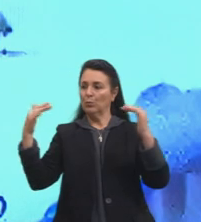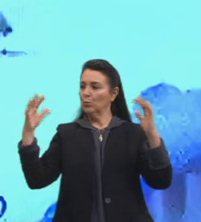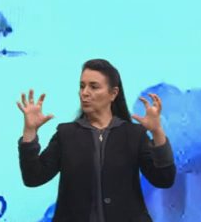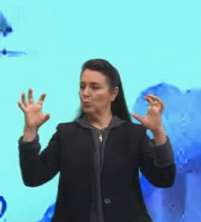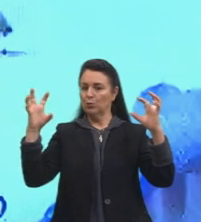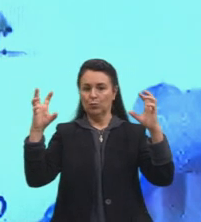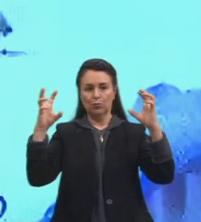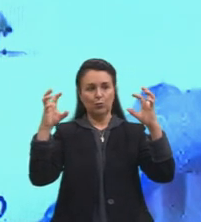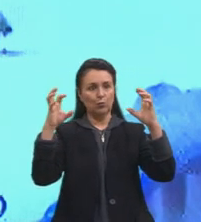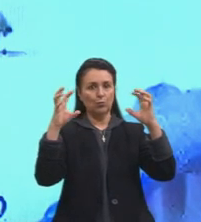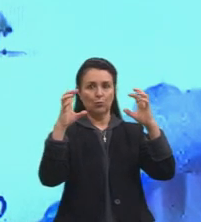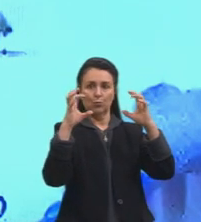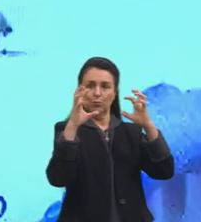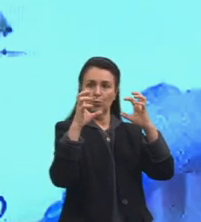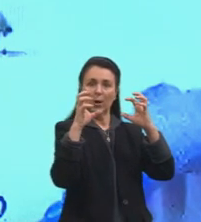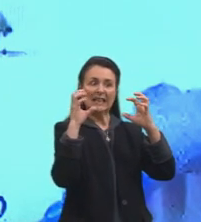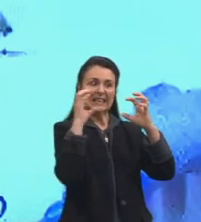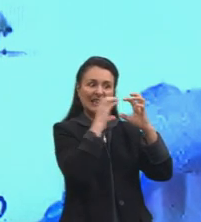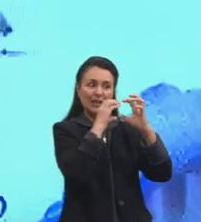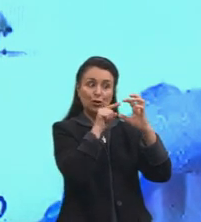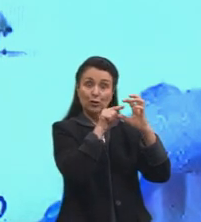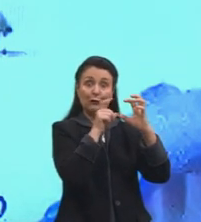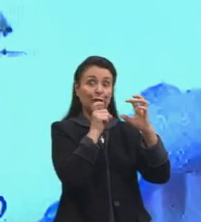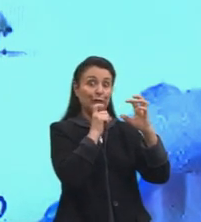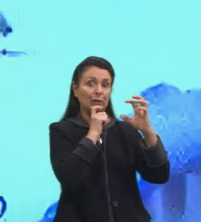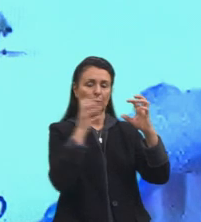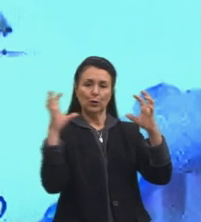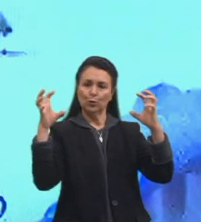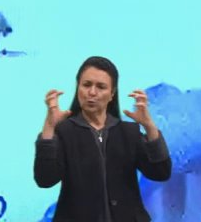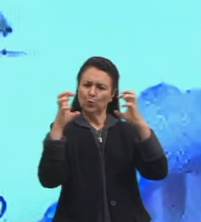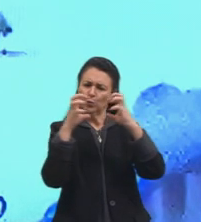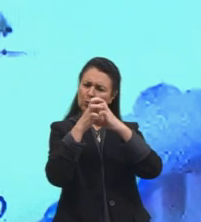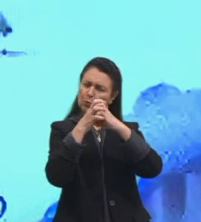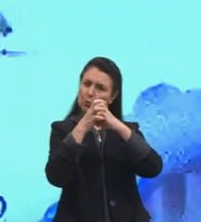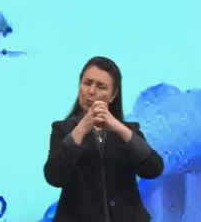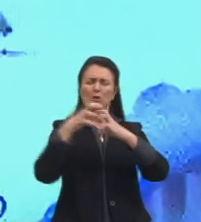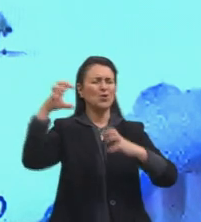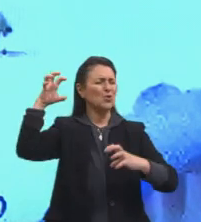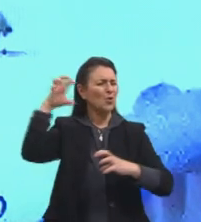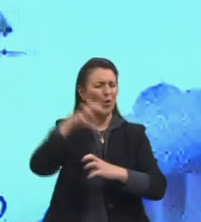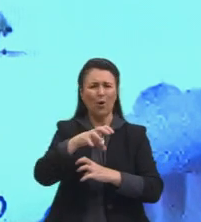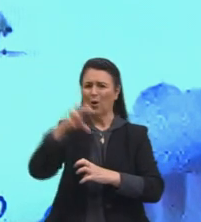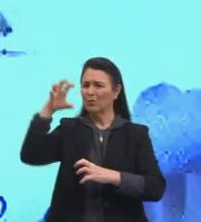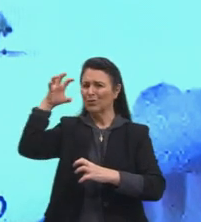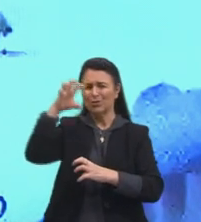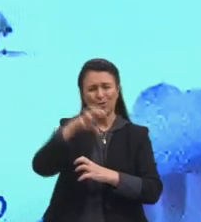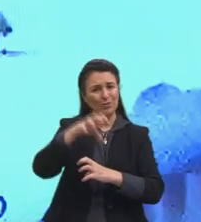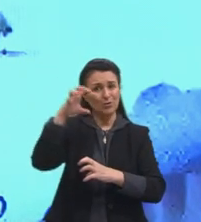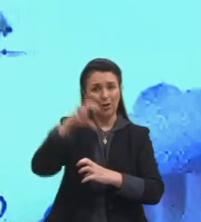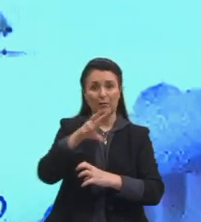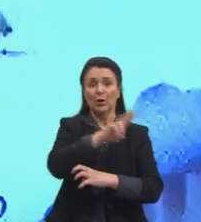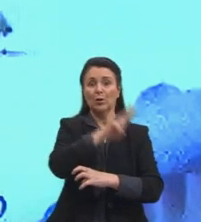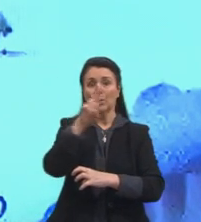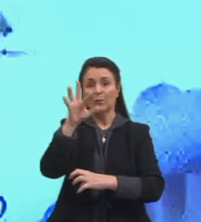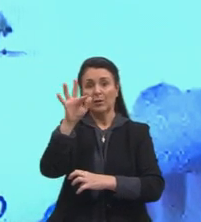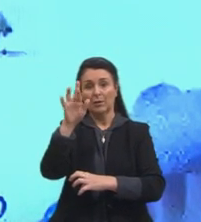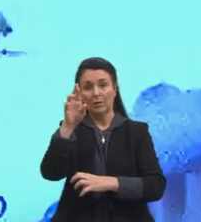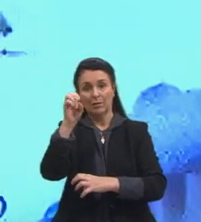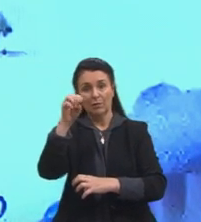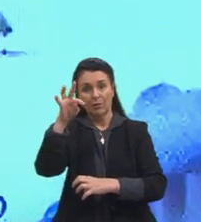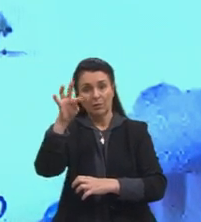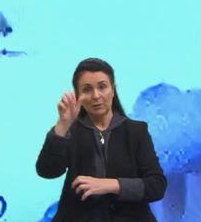área fria, numa massa de ar frio, então tu vai chover muito, né, gurizada. Então a gente chama de chuva frontais ou chuva